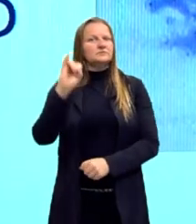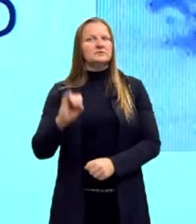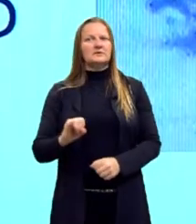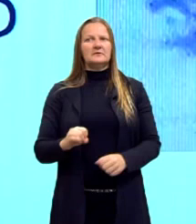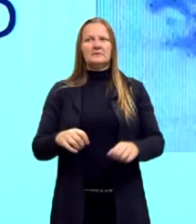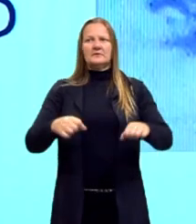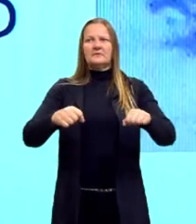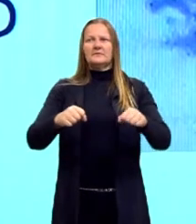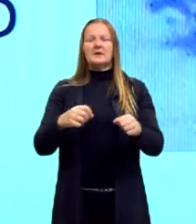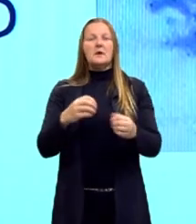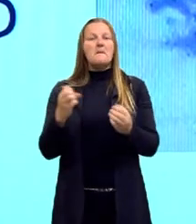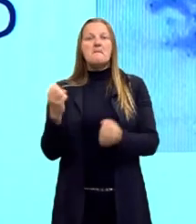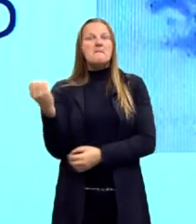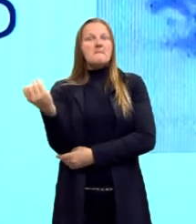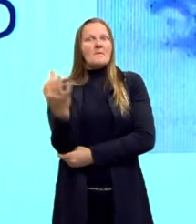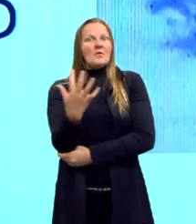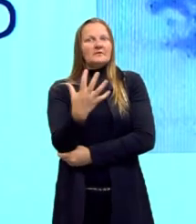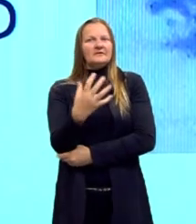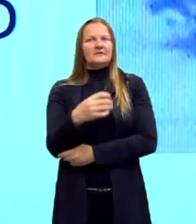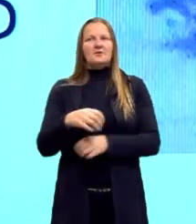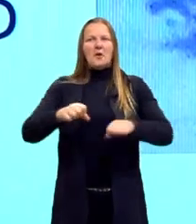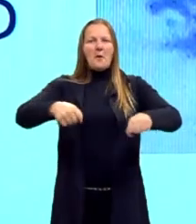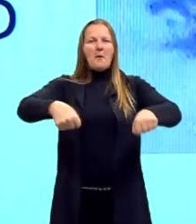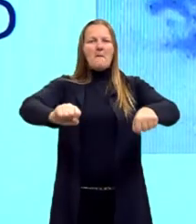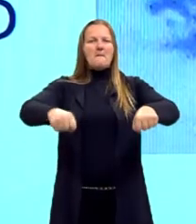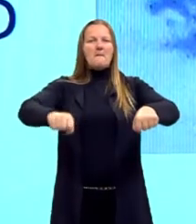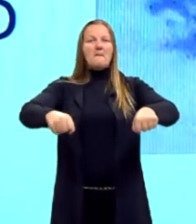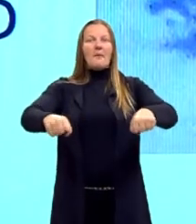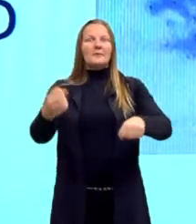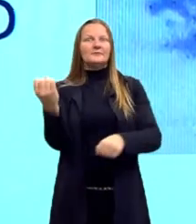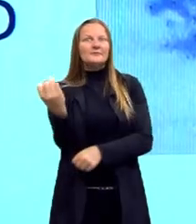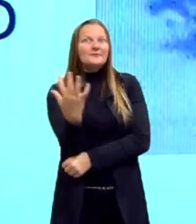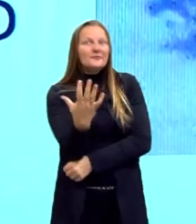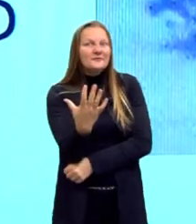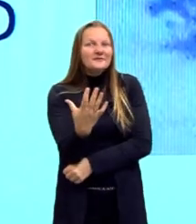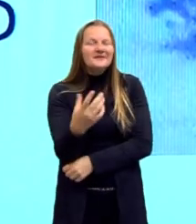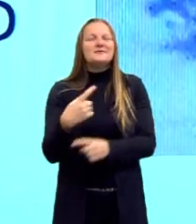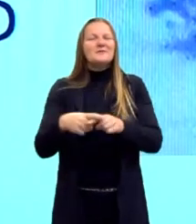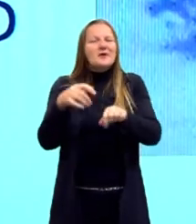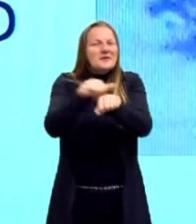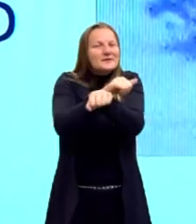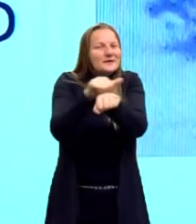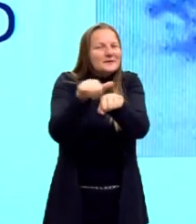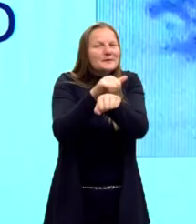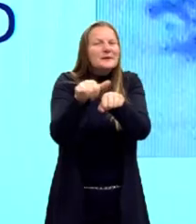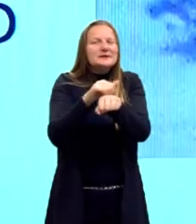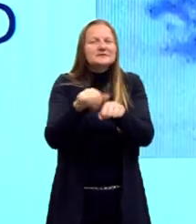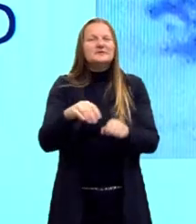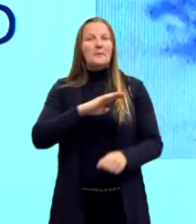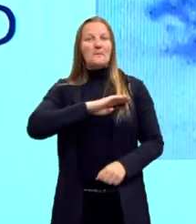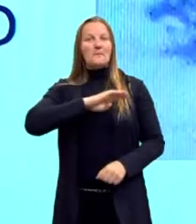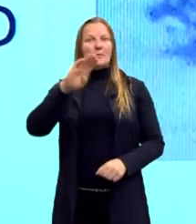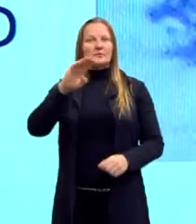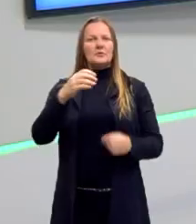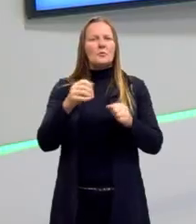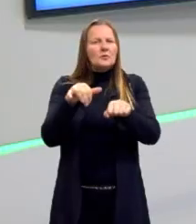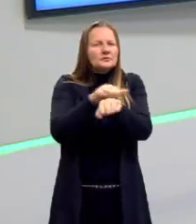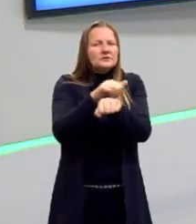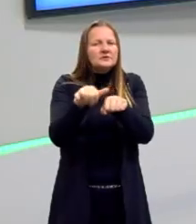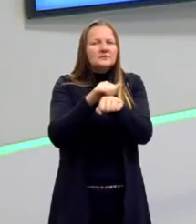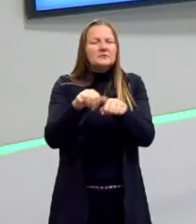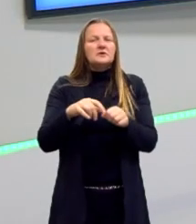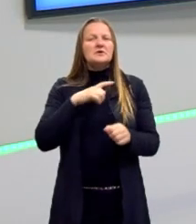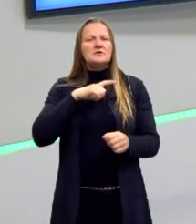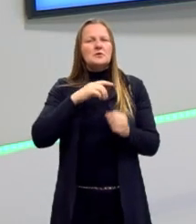mostrava uma ideia de modernidade, né, as motos eram uma novidade na época. Então, ele fazia isso. Interessante mostrar como esses regimes